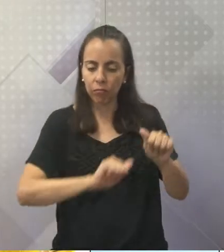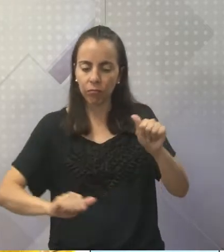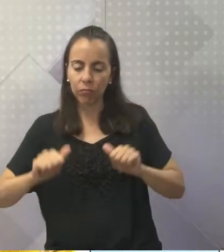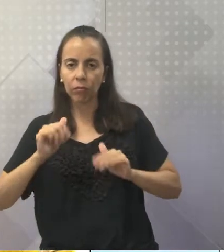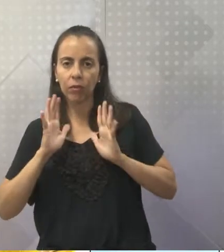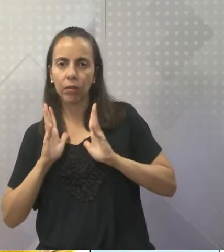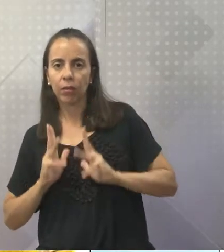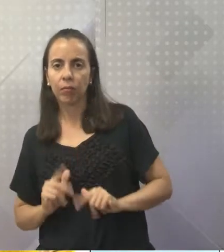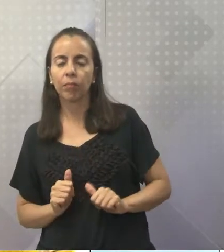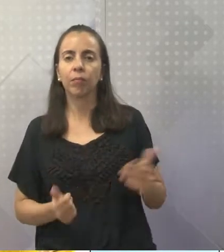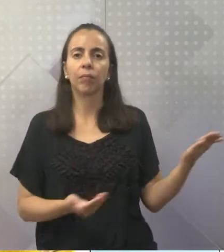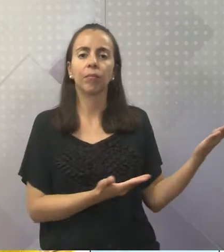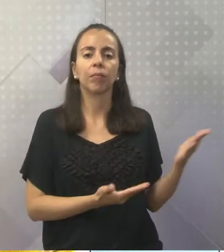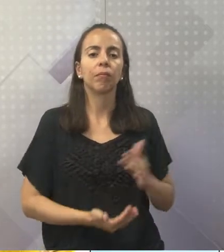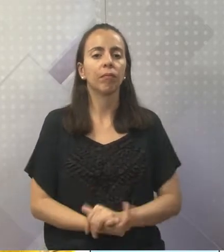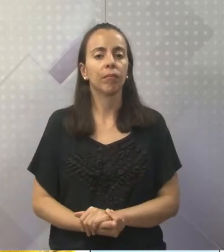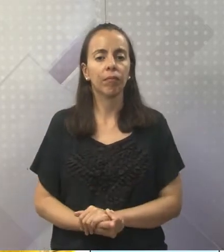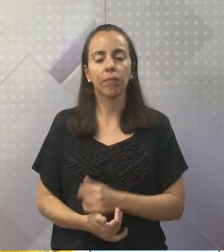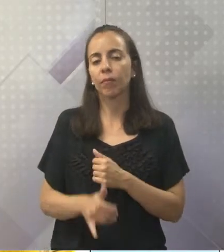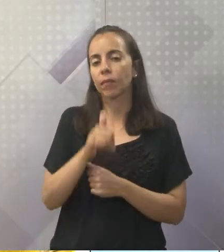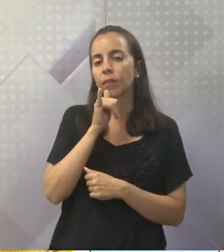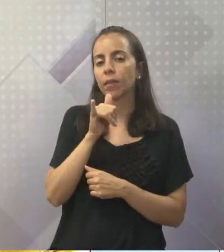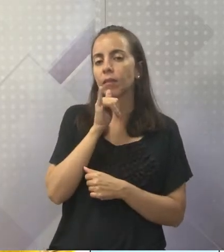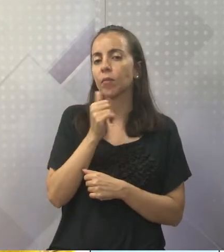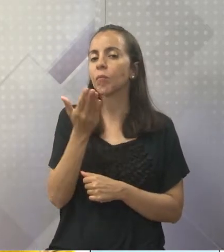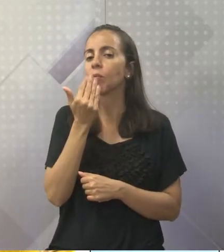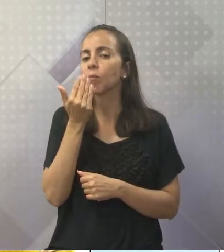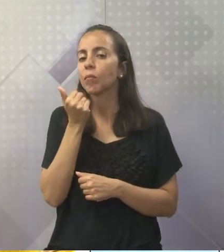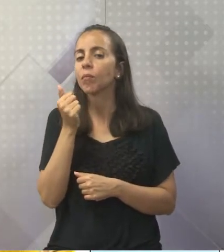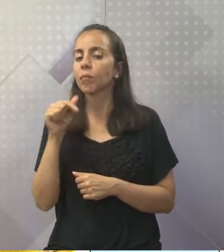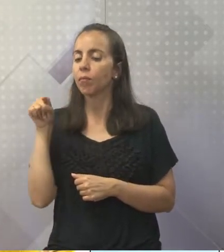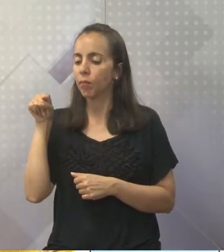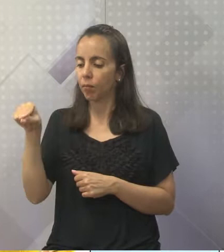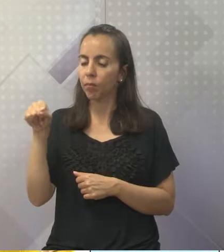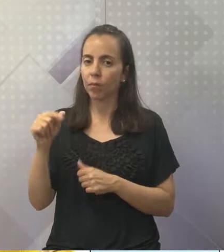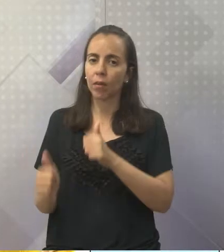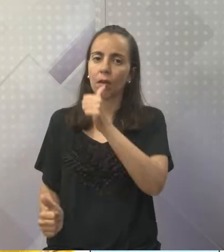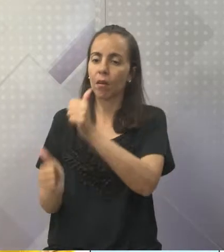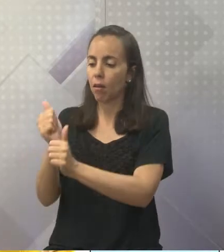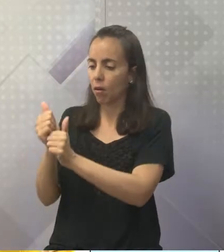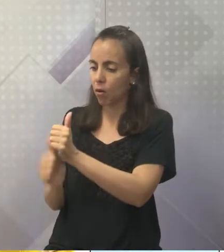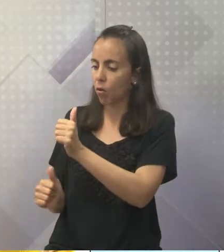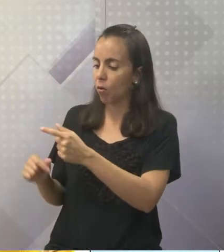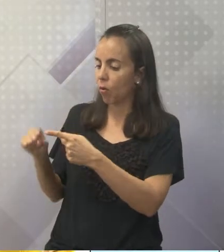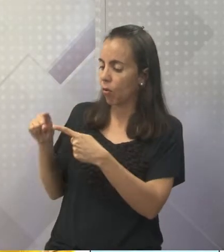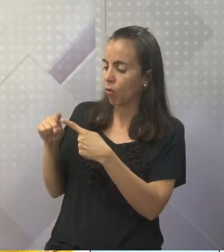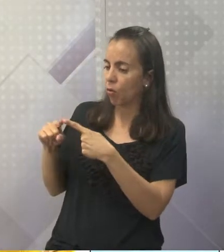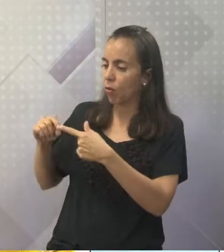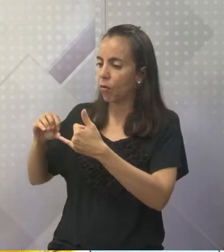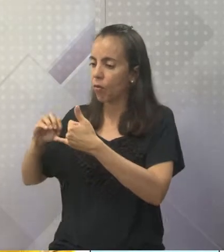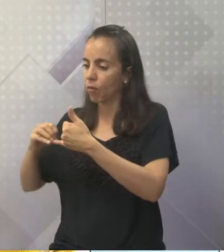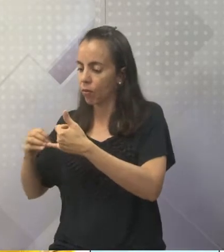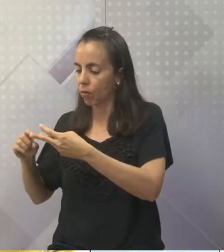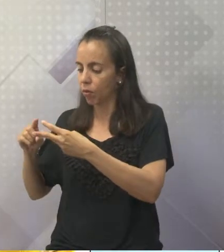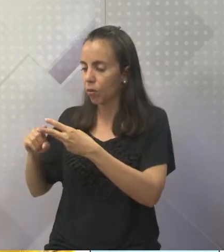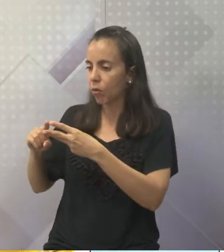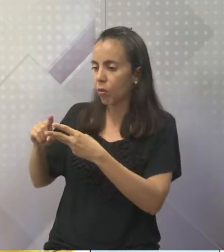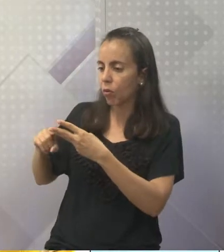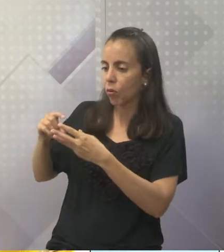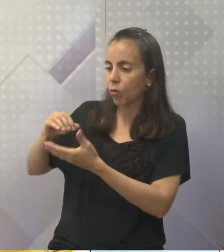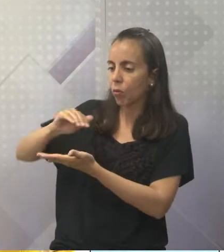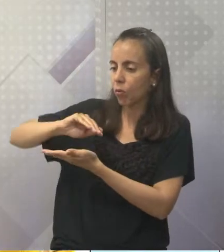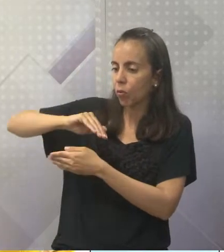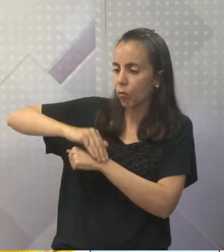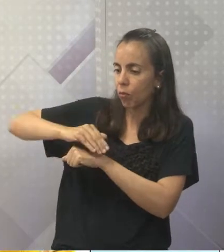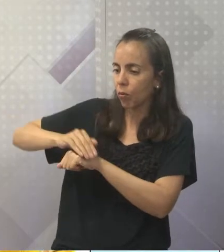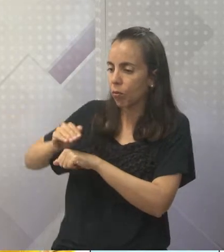tudo isso. Repara só, gente. Por exemplo, em alimentos, arroz, feijão, cuscuz, né? A parte